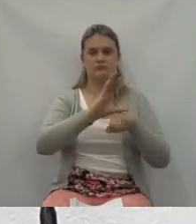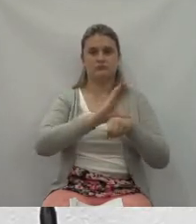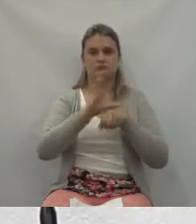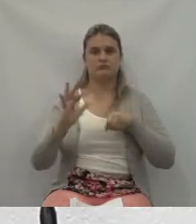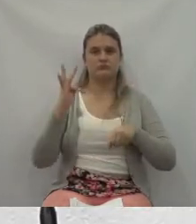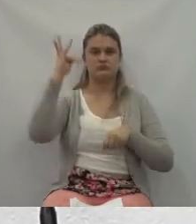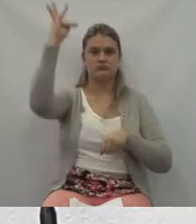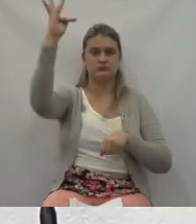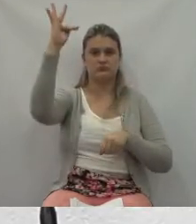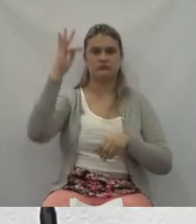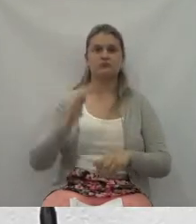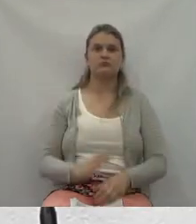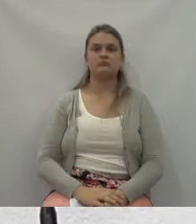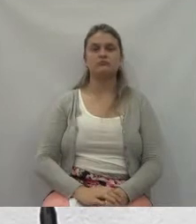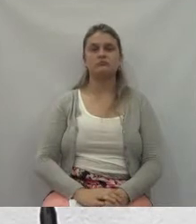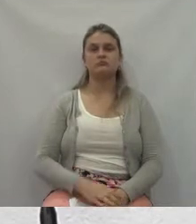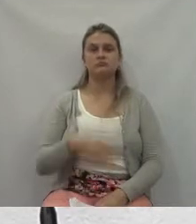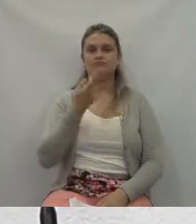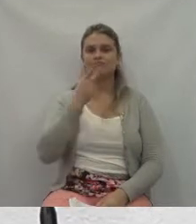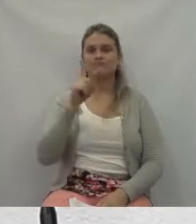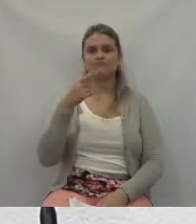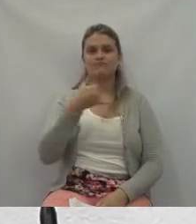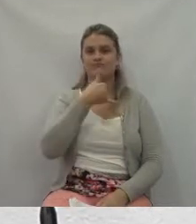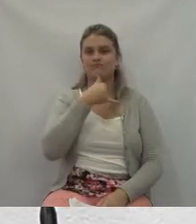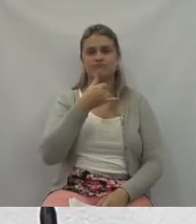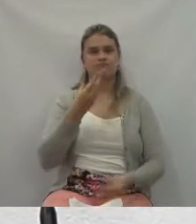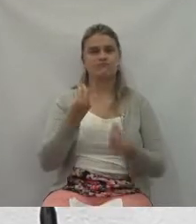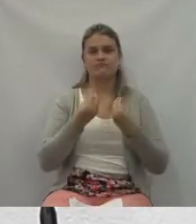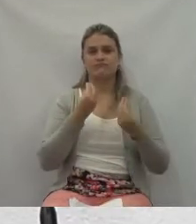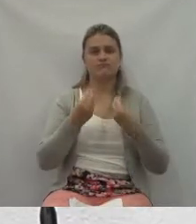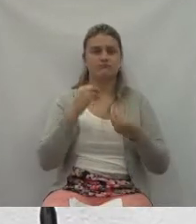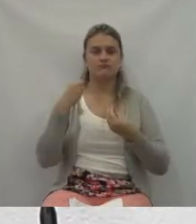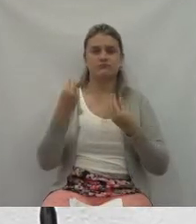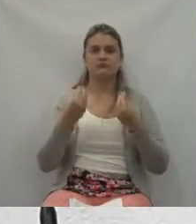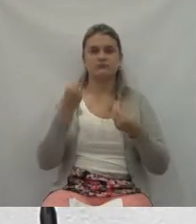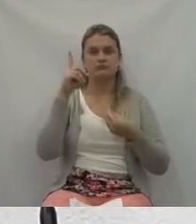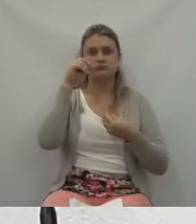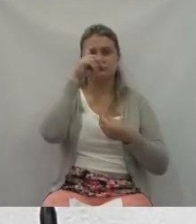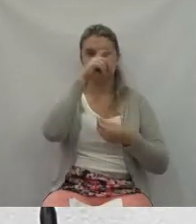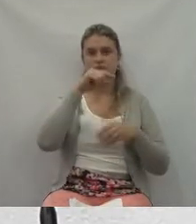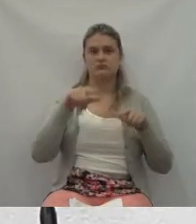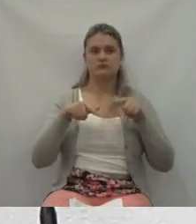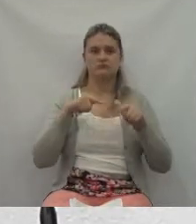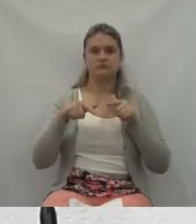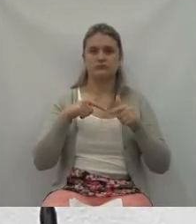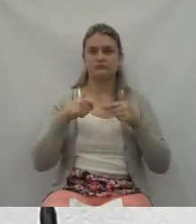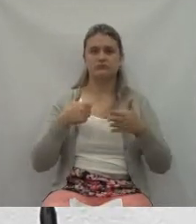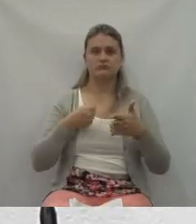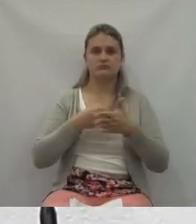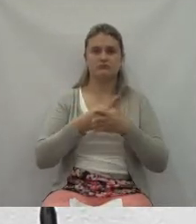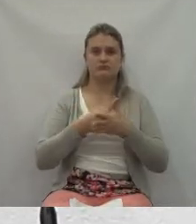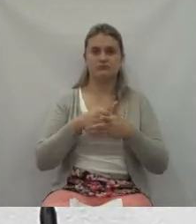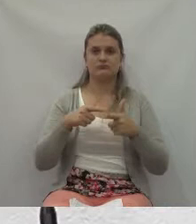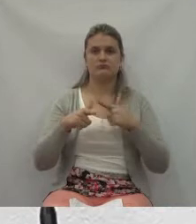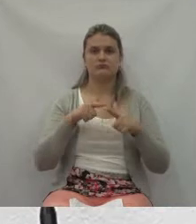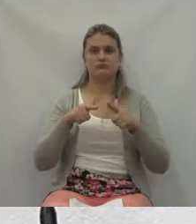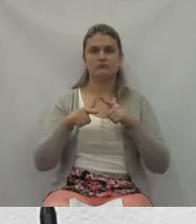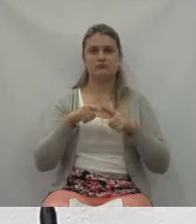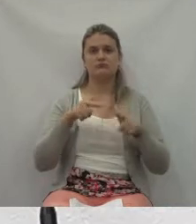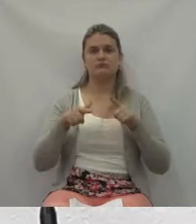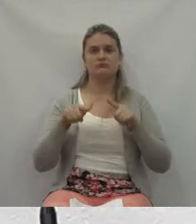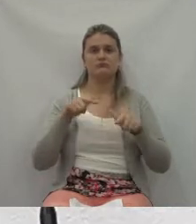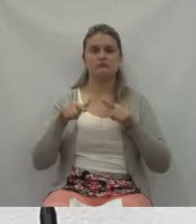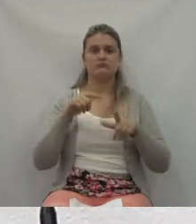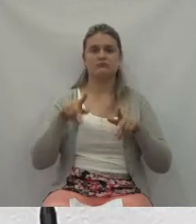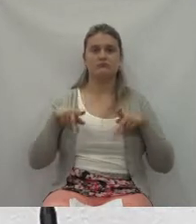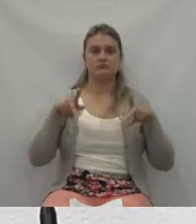fica realmente muito difícil para dar o resultado que a população espera e que a